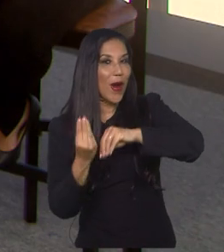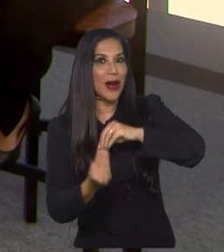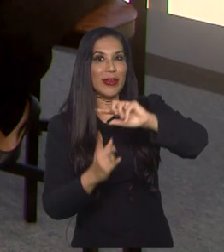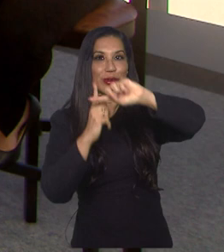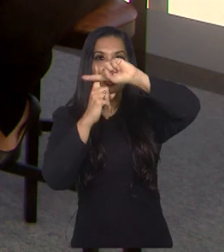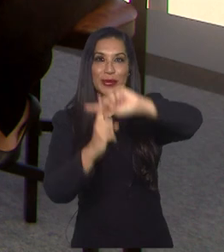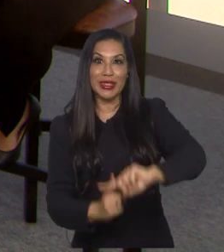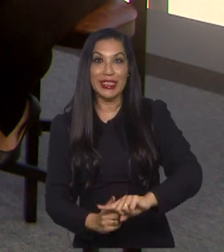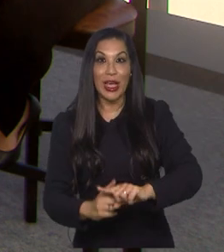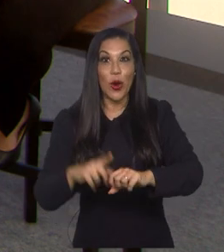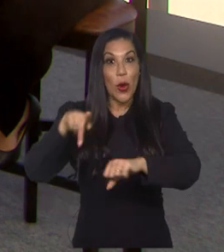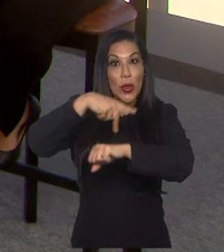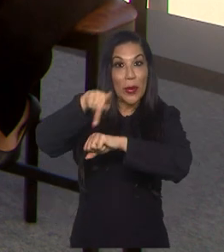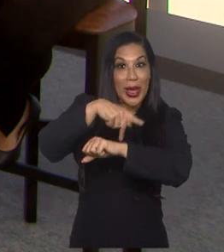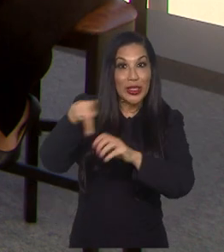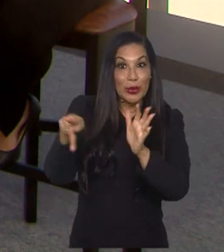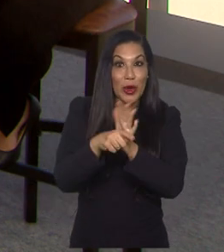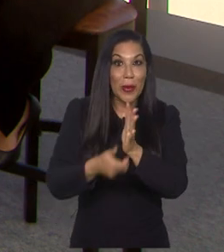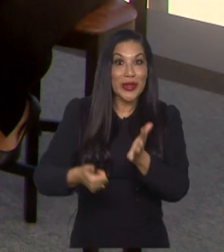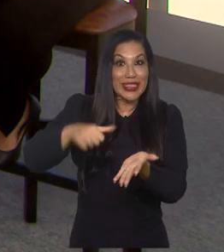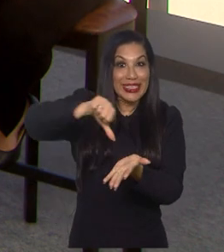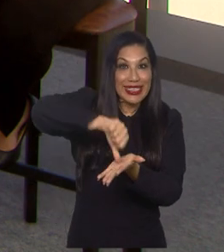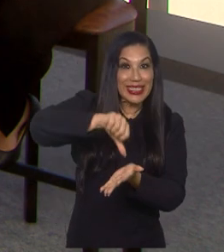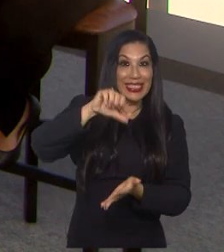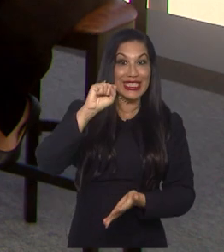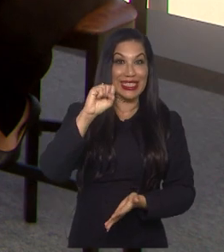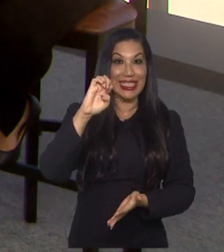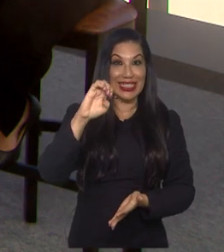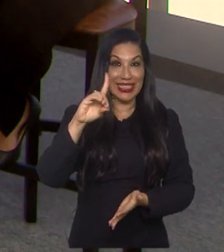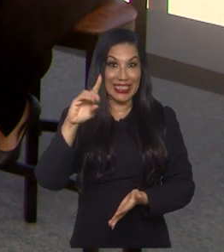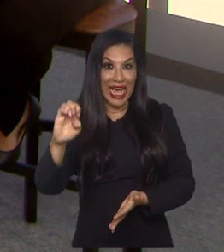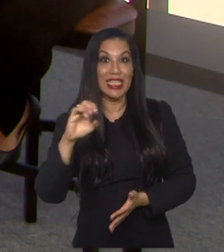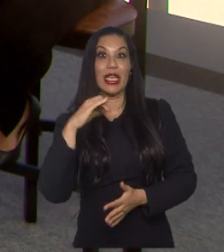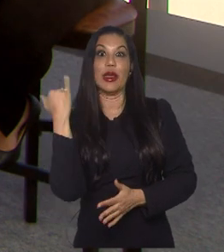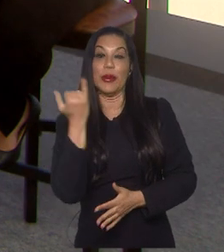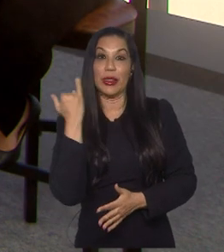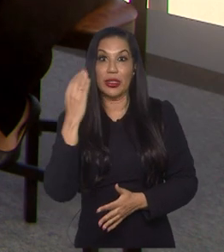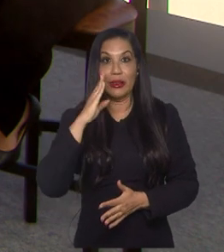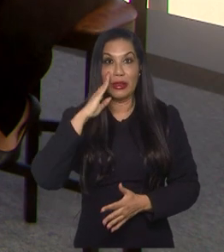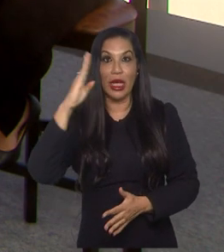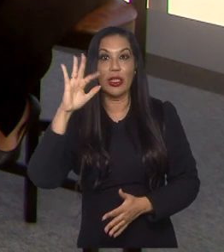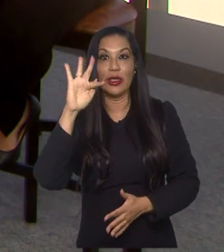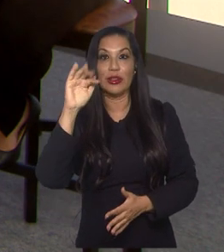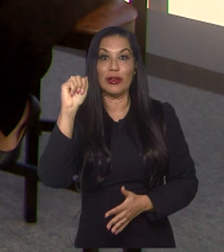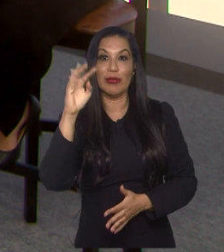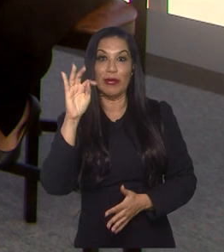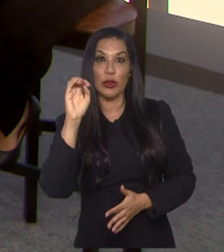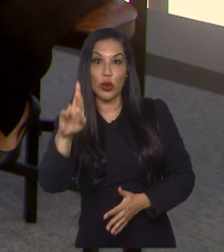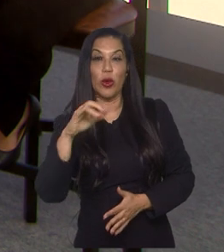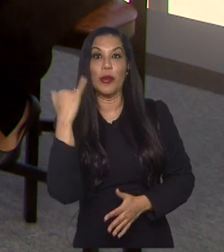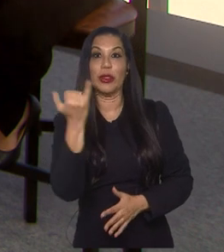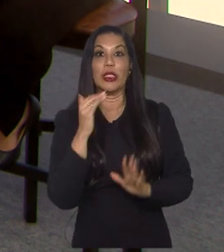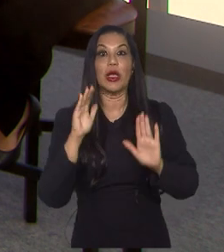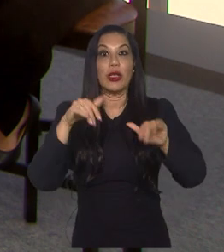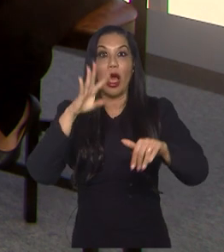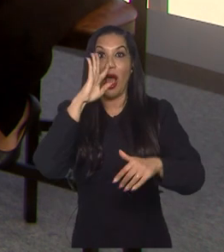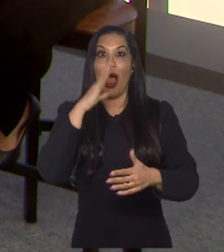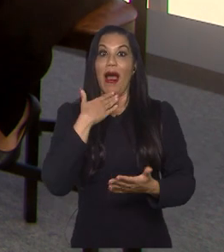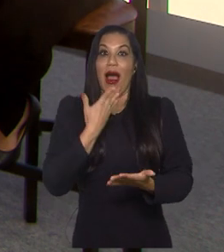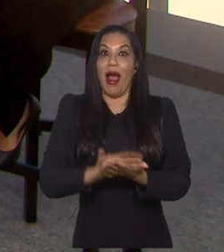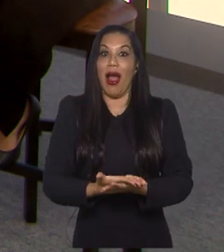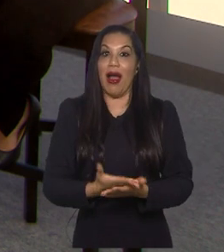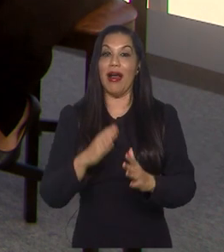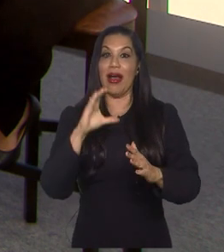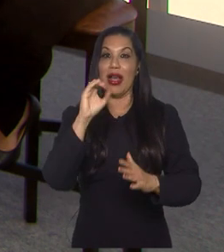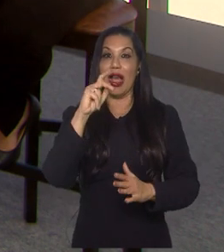competição em casa, né? Trazem um fator aí importante para essa Austrália talvez surpreendendo essa Copa